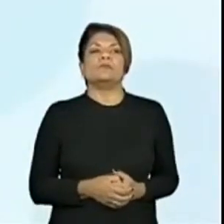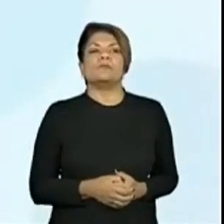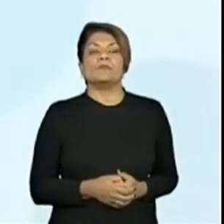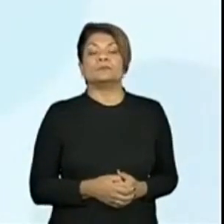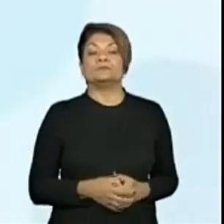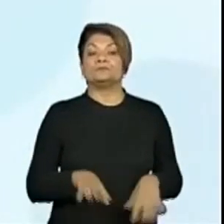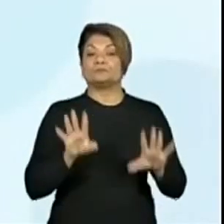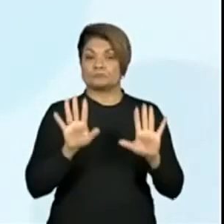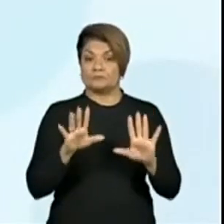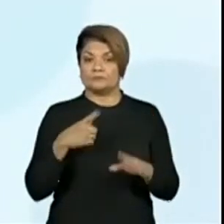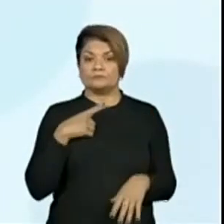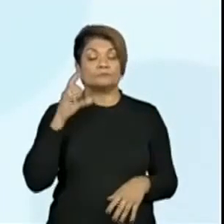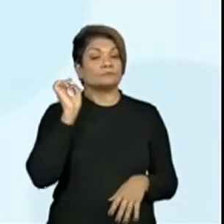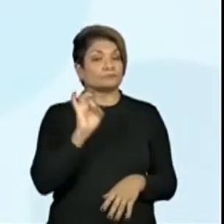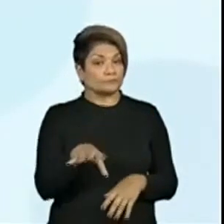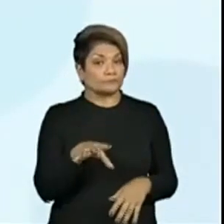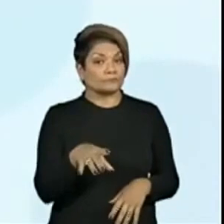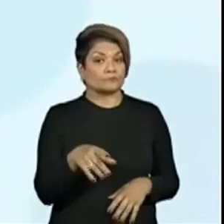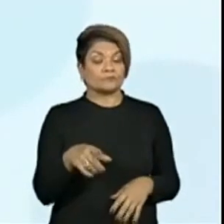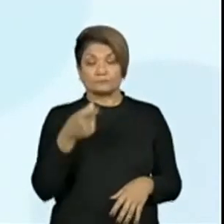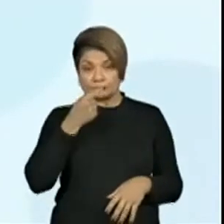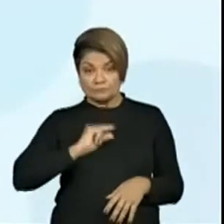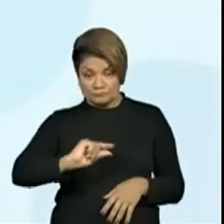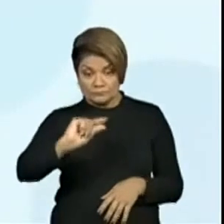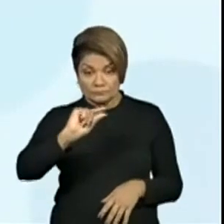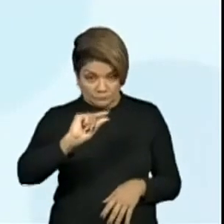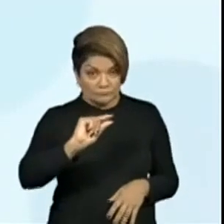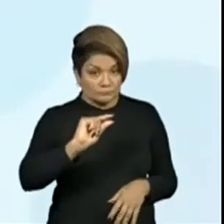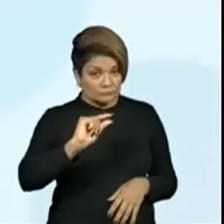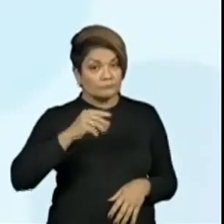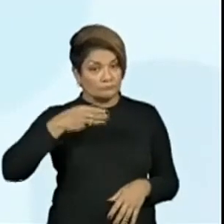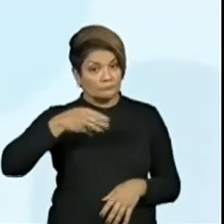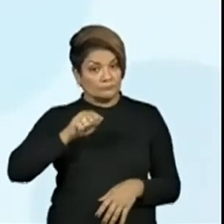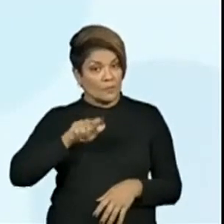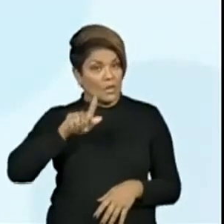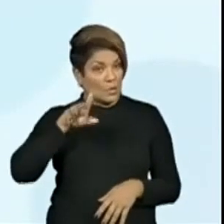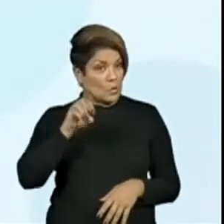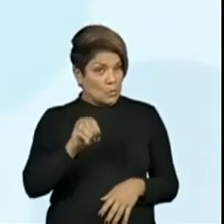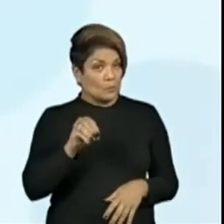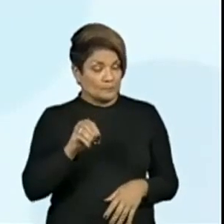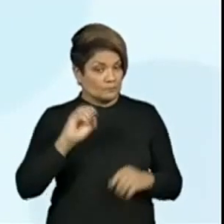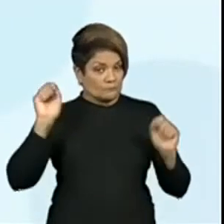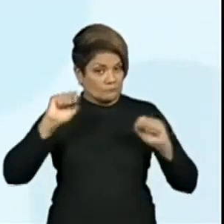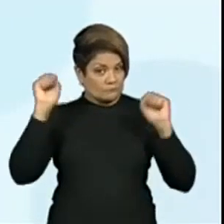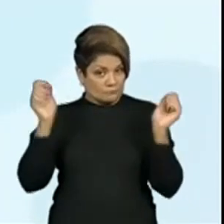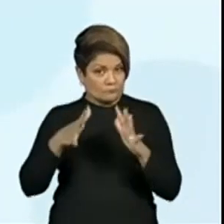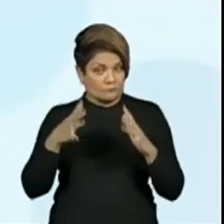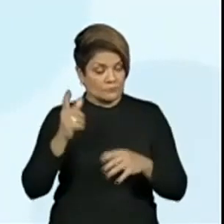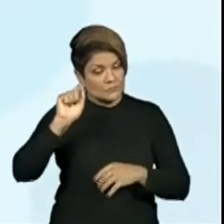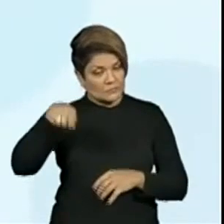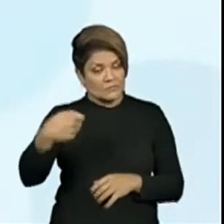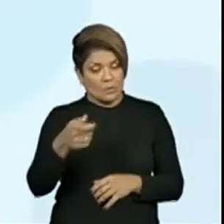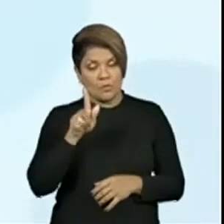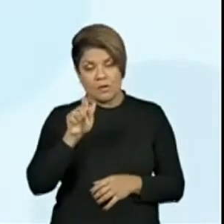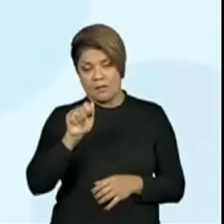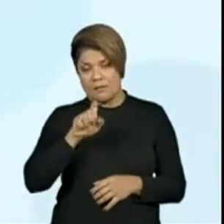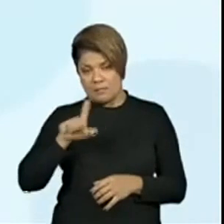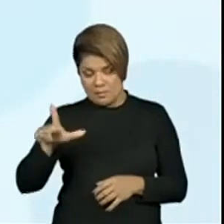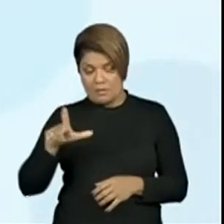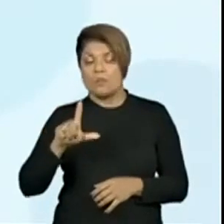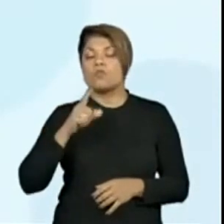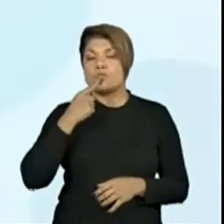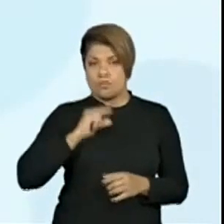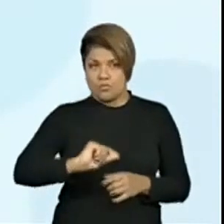Só o mago Gael sabia da magia daquela água, do lago. Por isso, era o